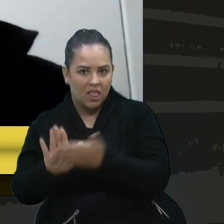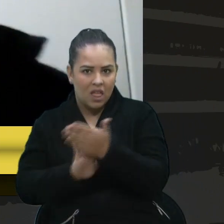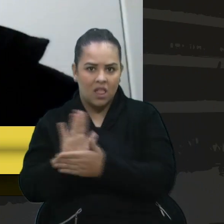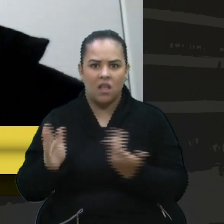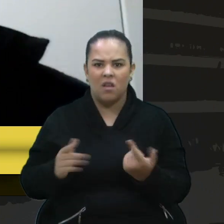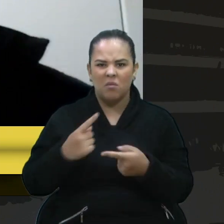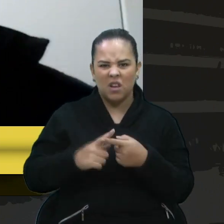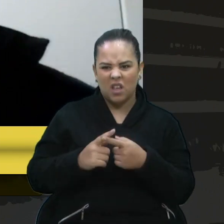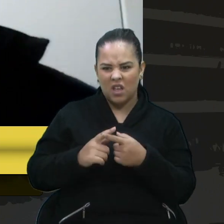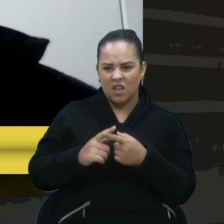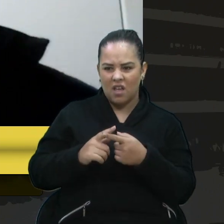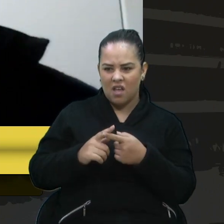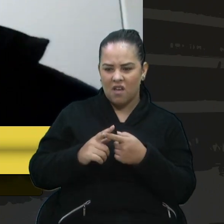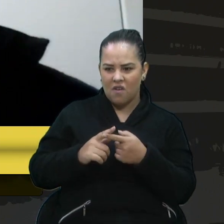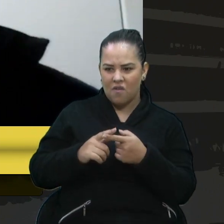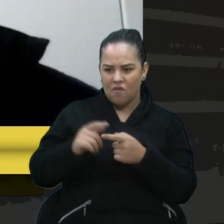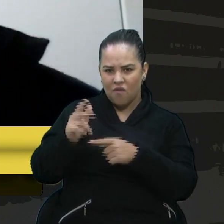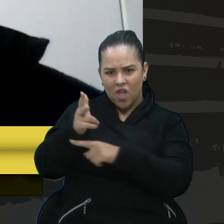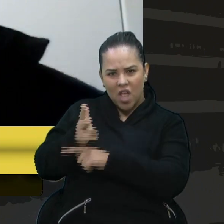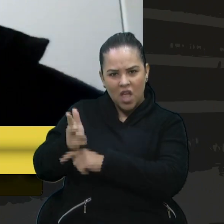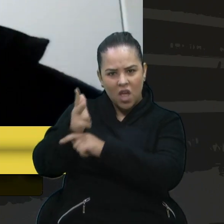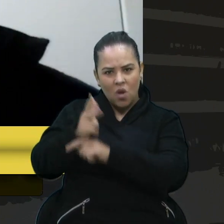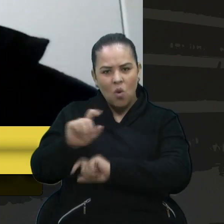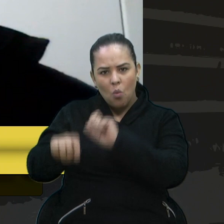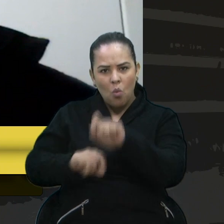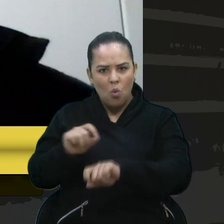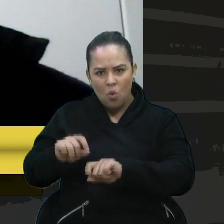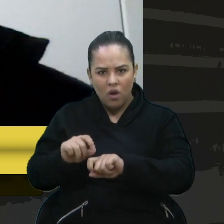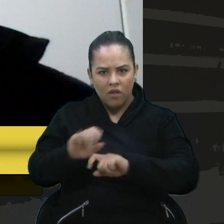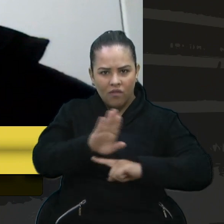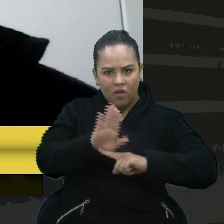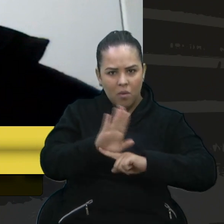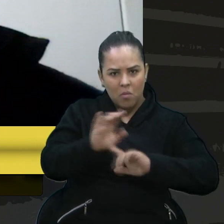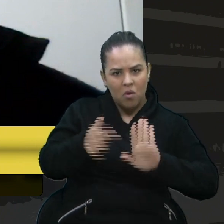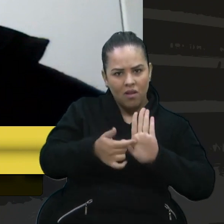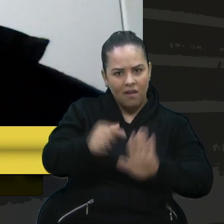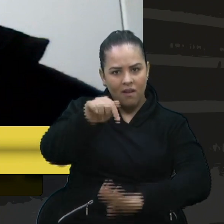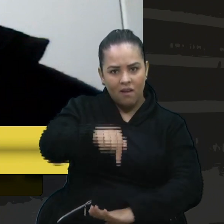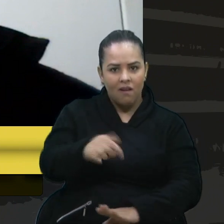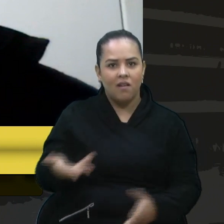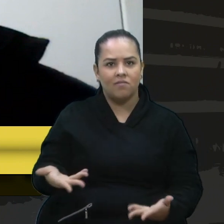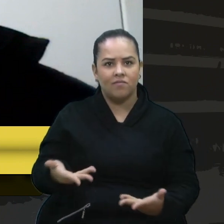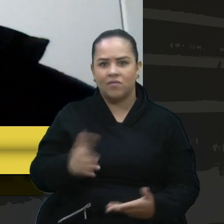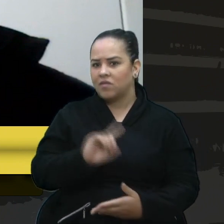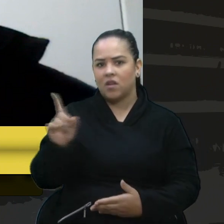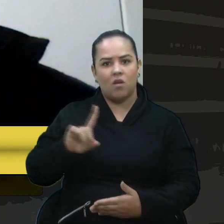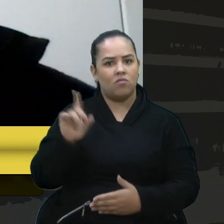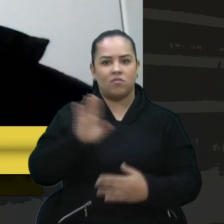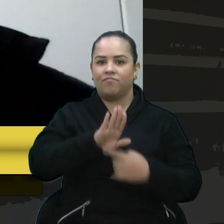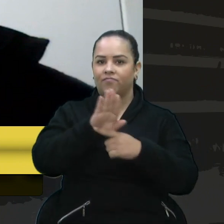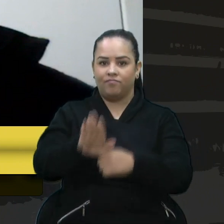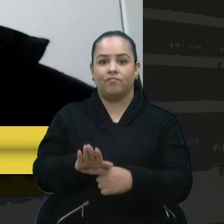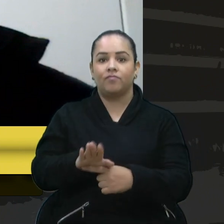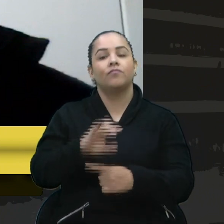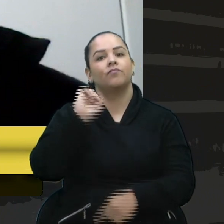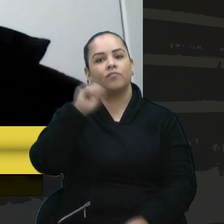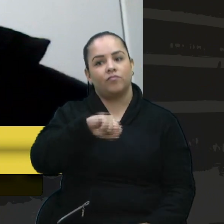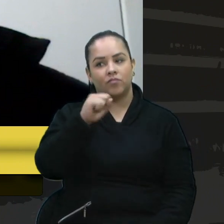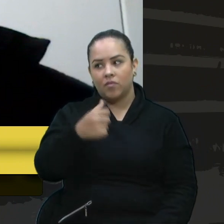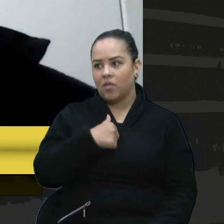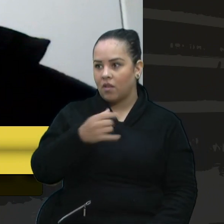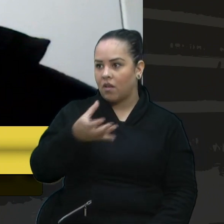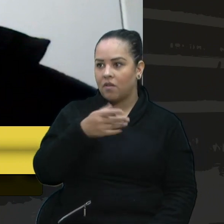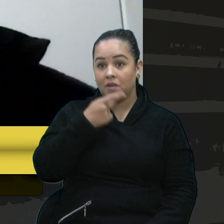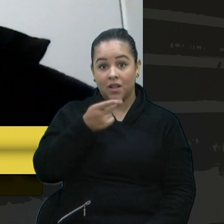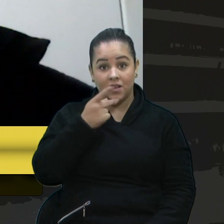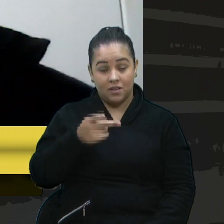de quê? Vamos fazer vídeo do professor e trazer aqui? Isso não vai contribuir. E eu quero dizer que sim, reforma em